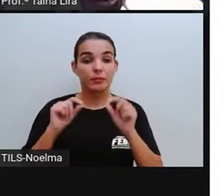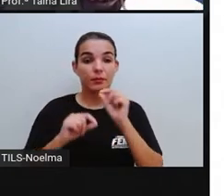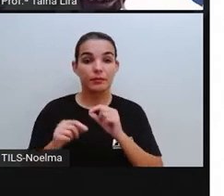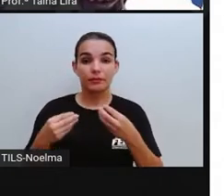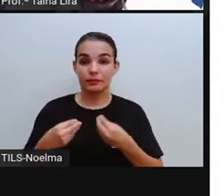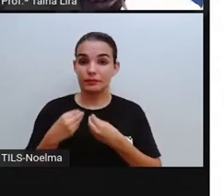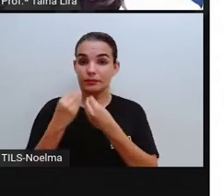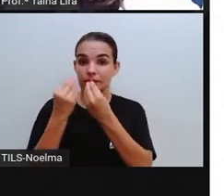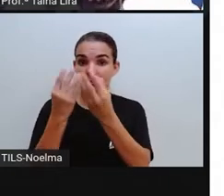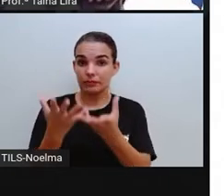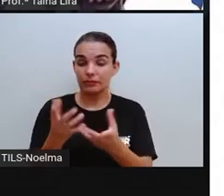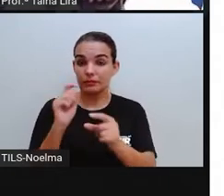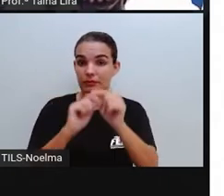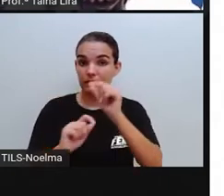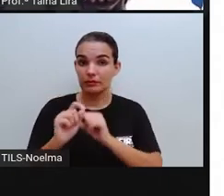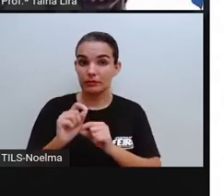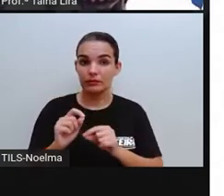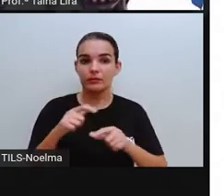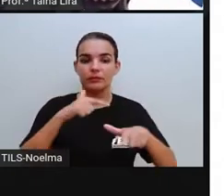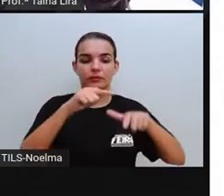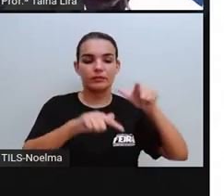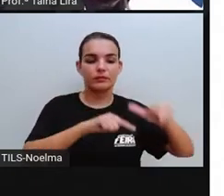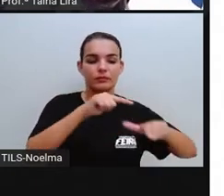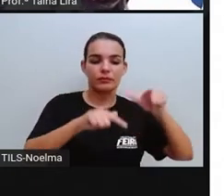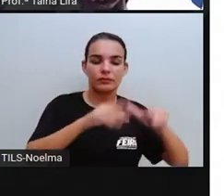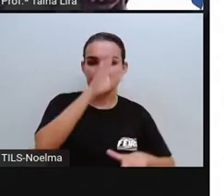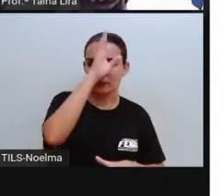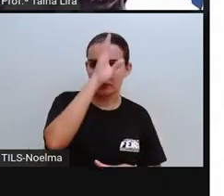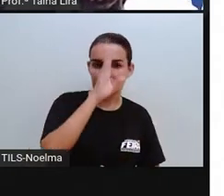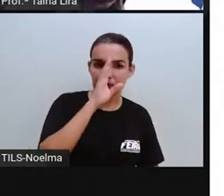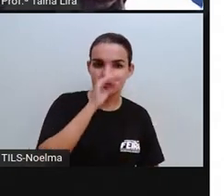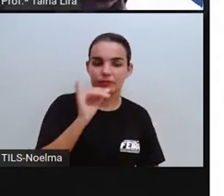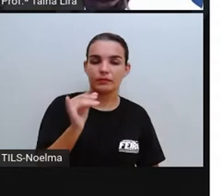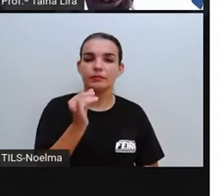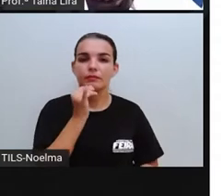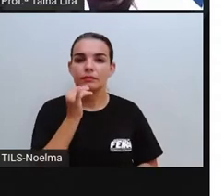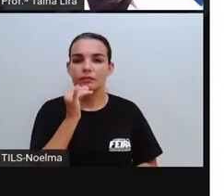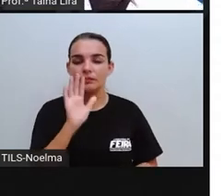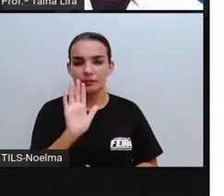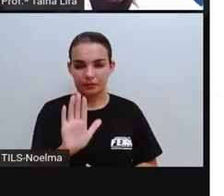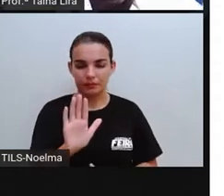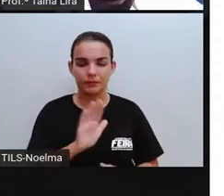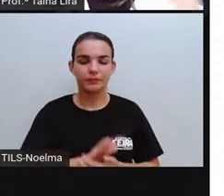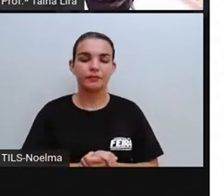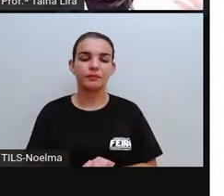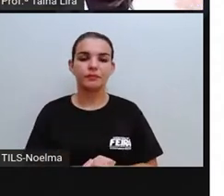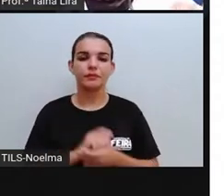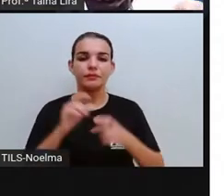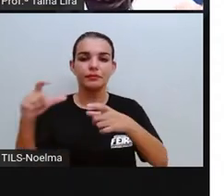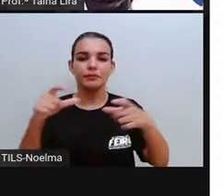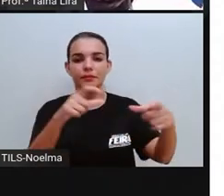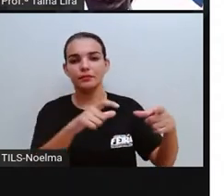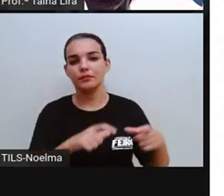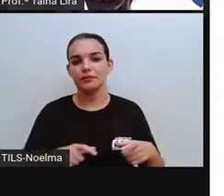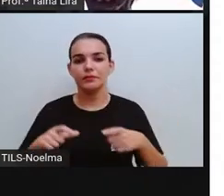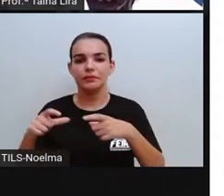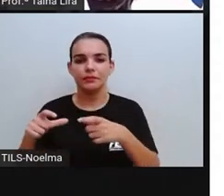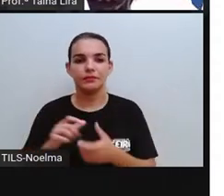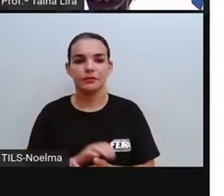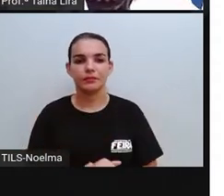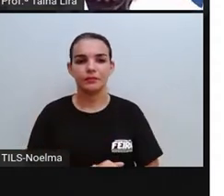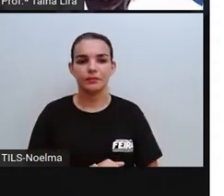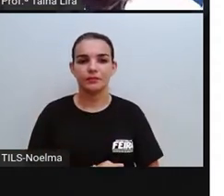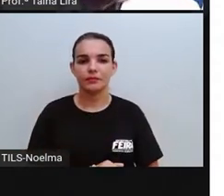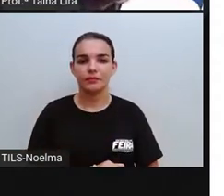que oferecem serviços públicos, tá? Então, por exemplo, quais são esses espaços pró que oferecem aí serviços